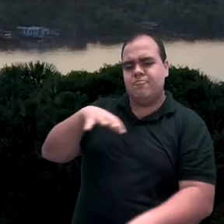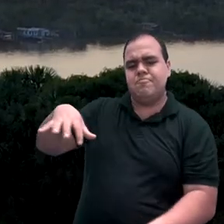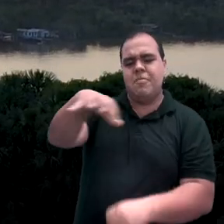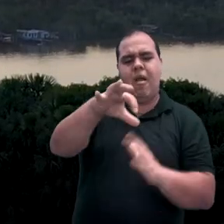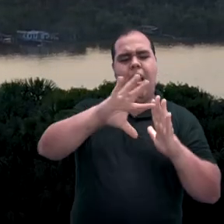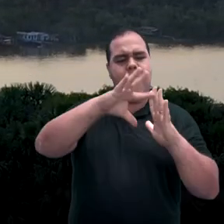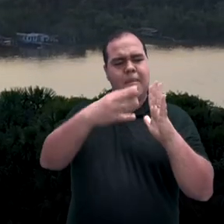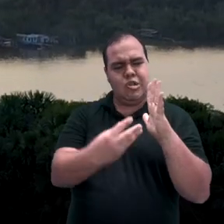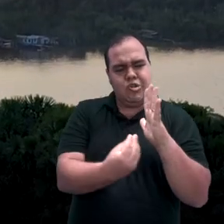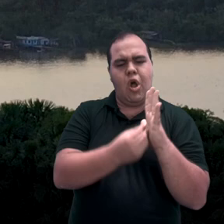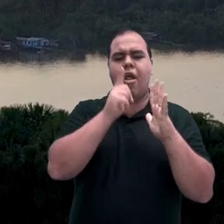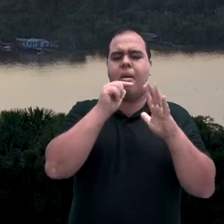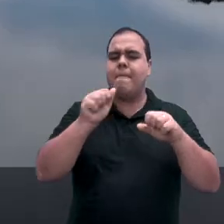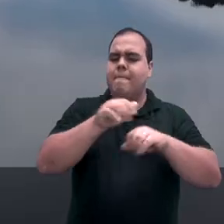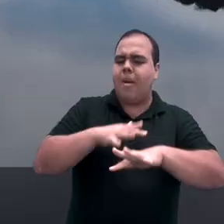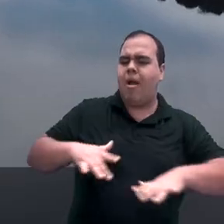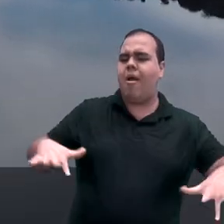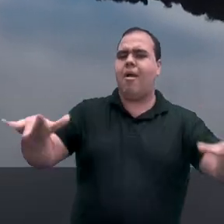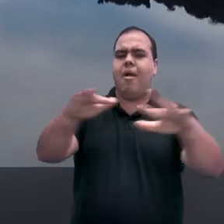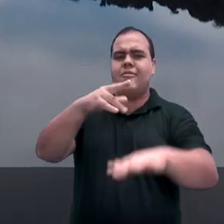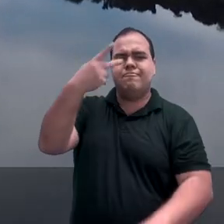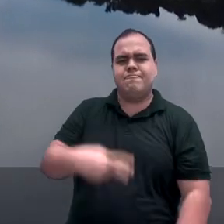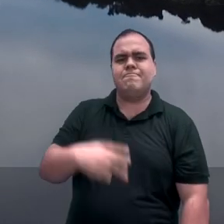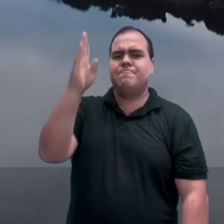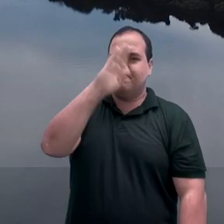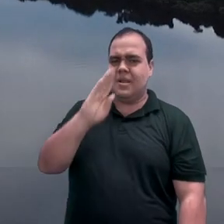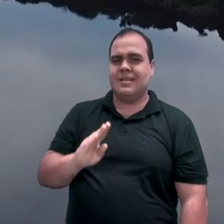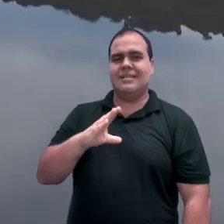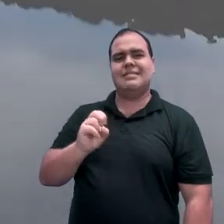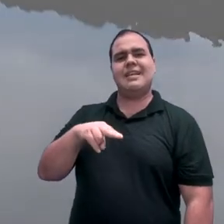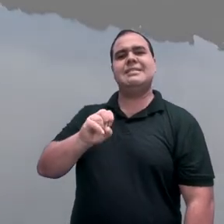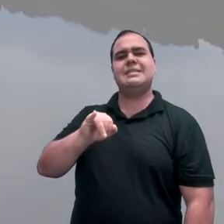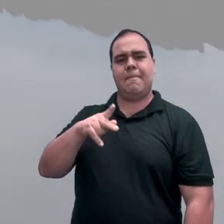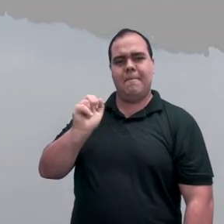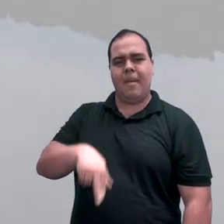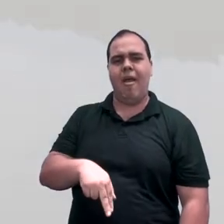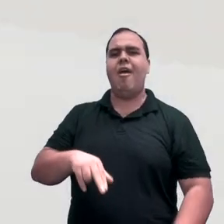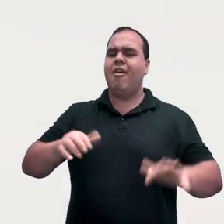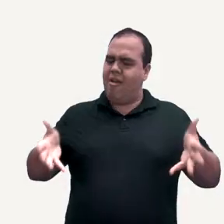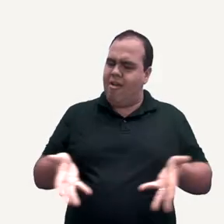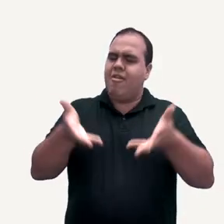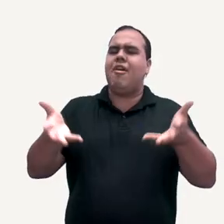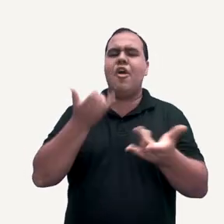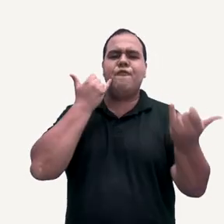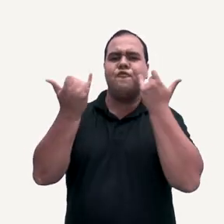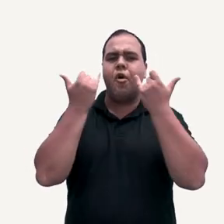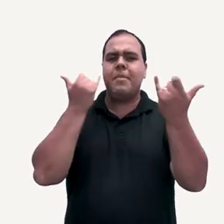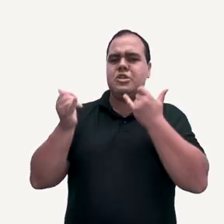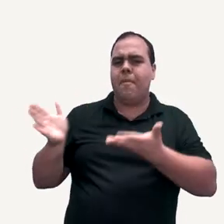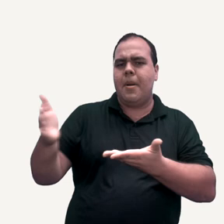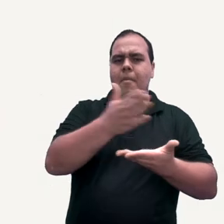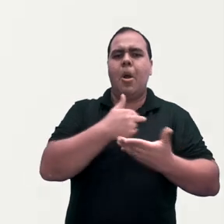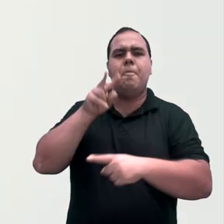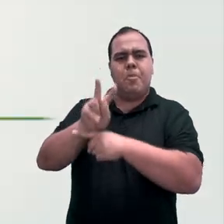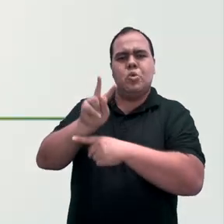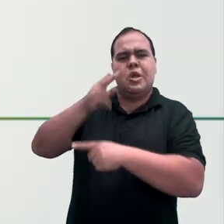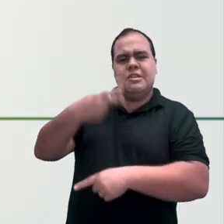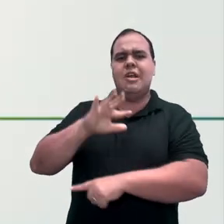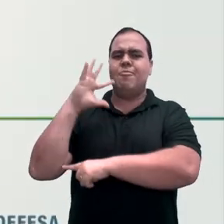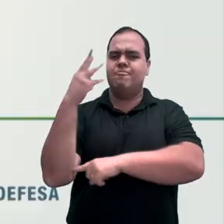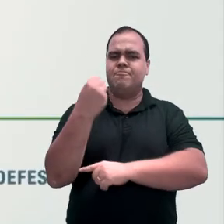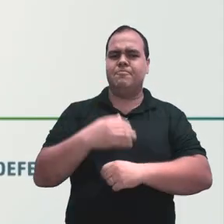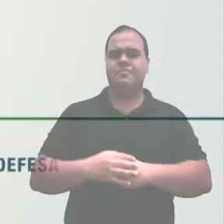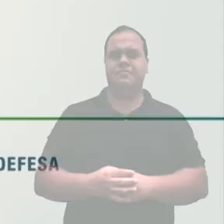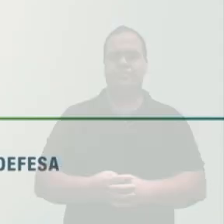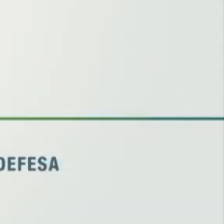nos ambientes amazônico e marítimo brasileiros. SENSEPAM, integrando informações para a